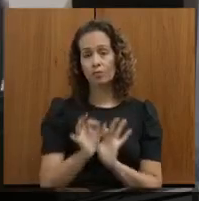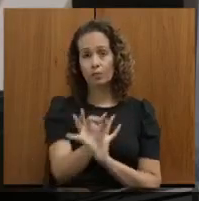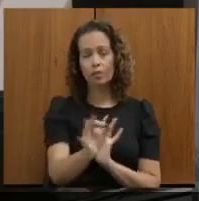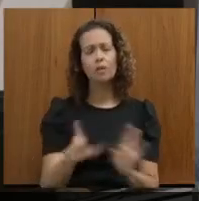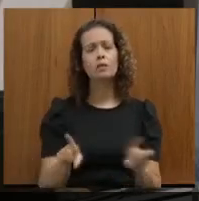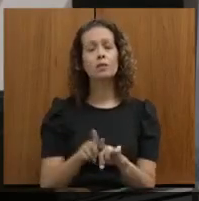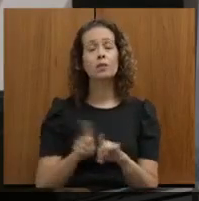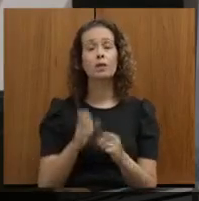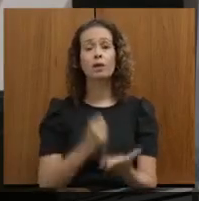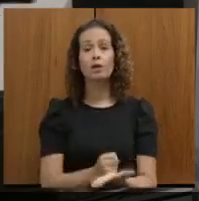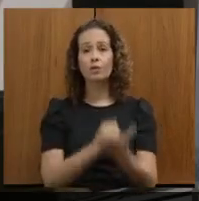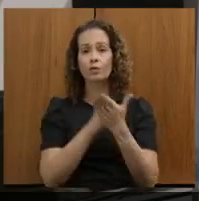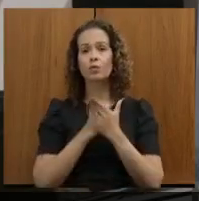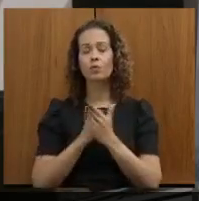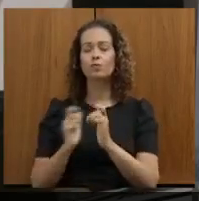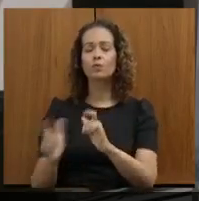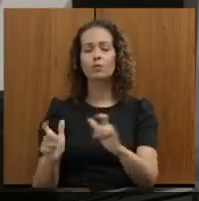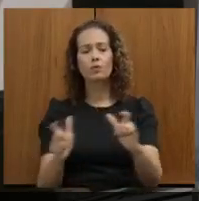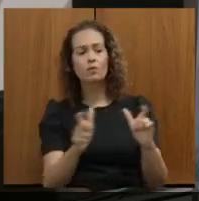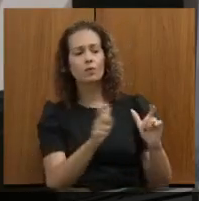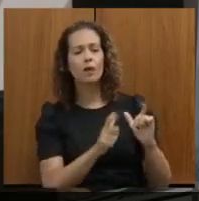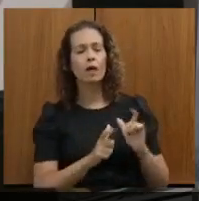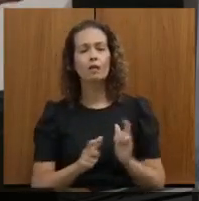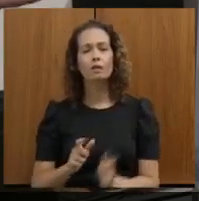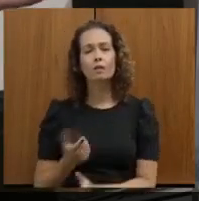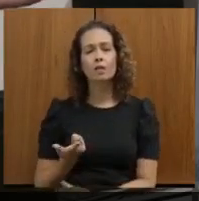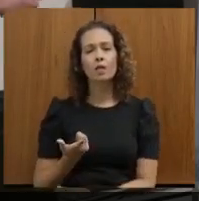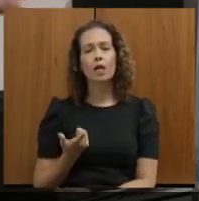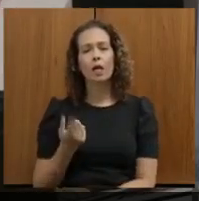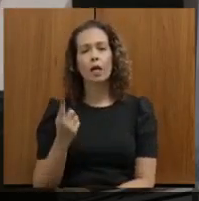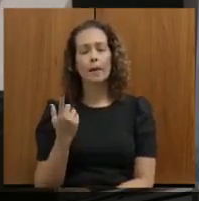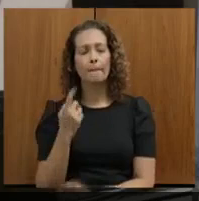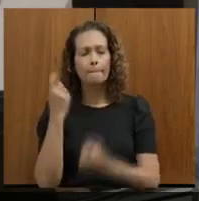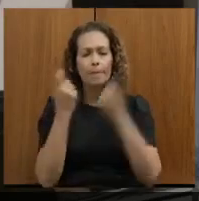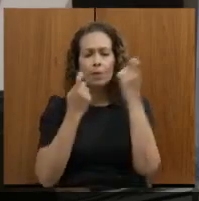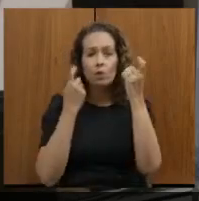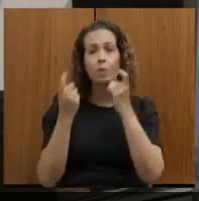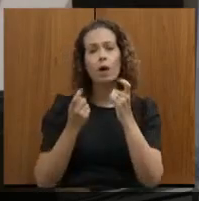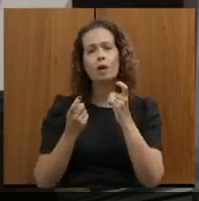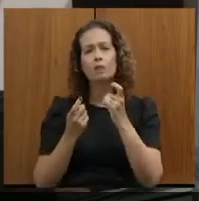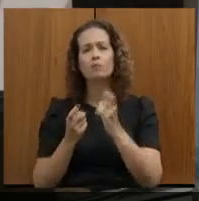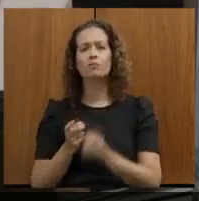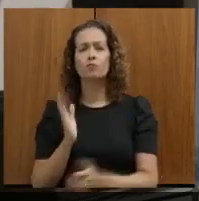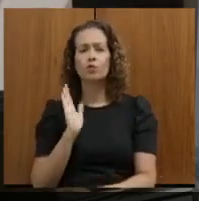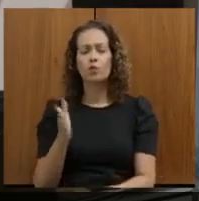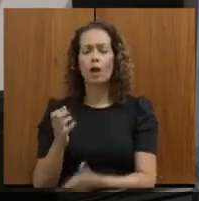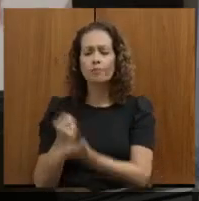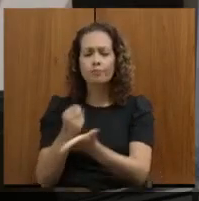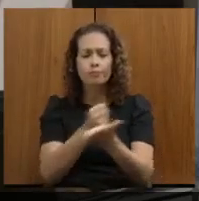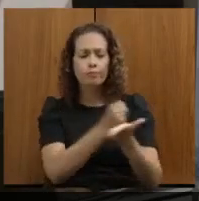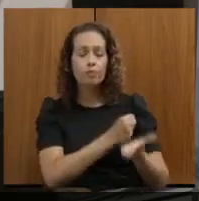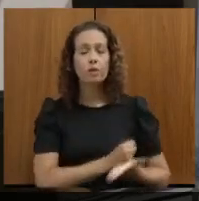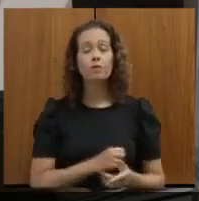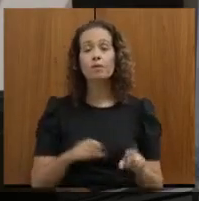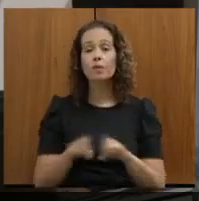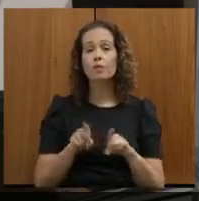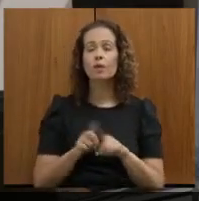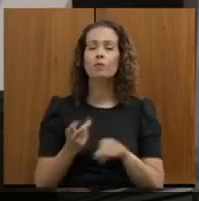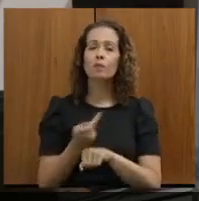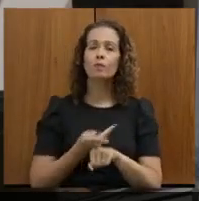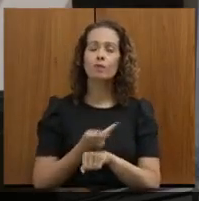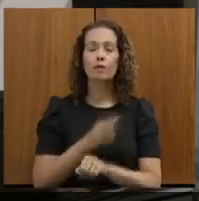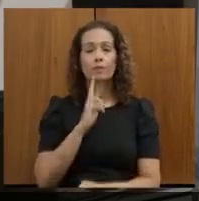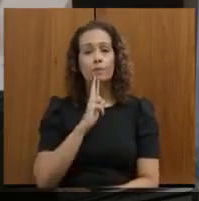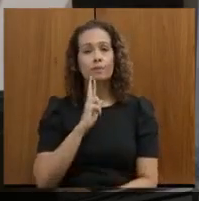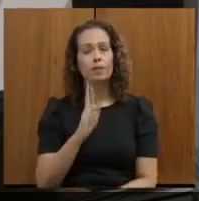nos ajudou a fazer os pontos críticos, mas o que precisamos é efetivamente buscar uma solução pela 290